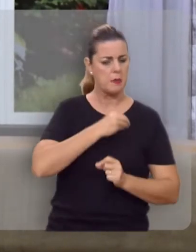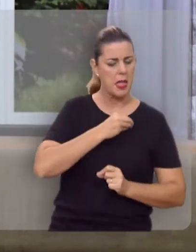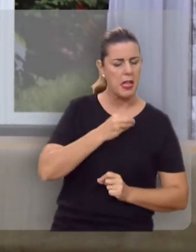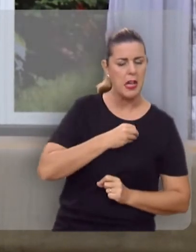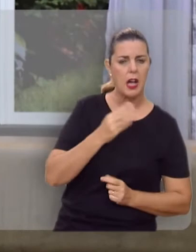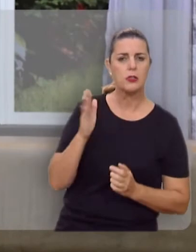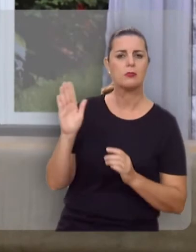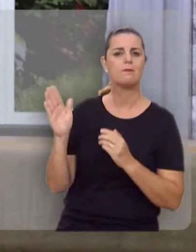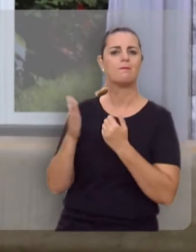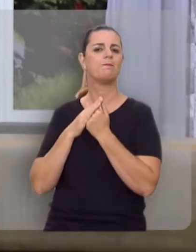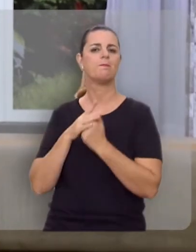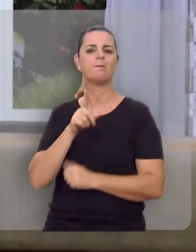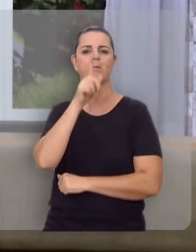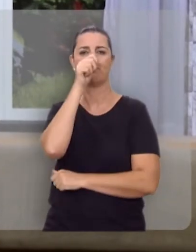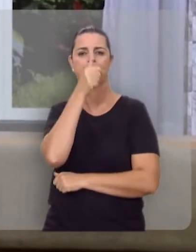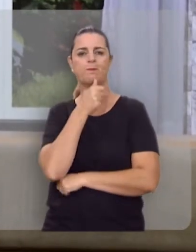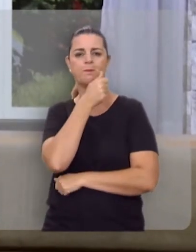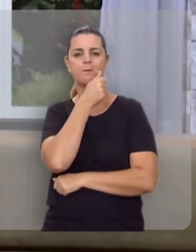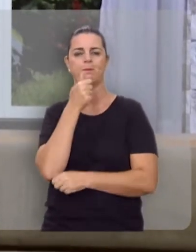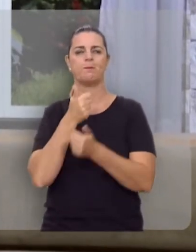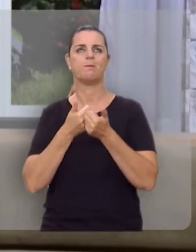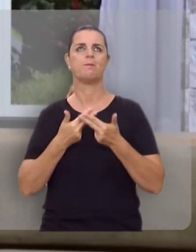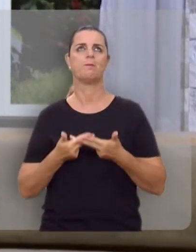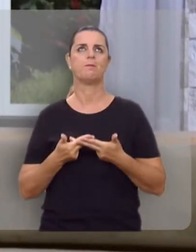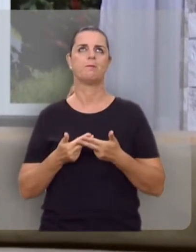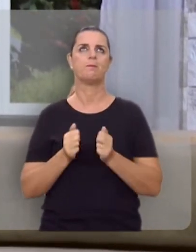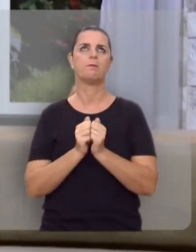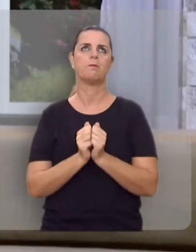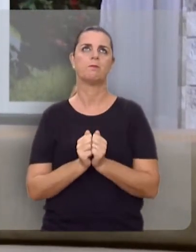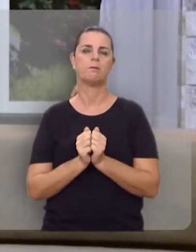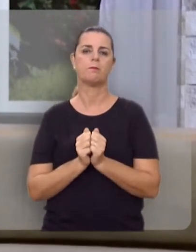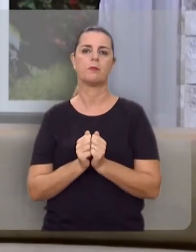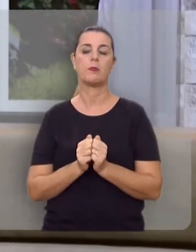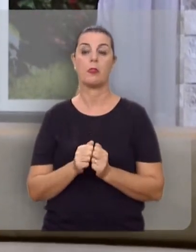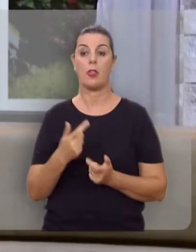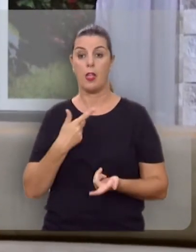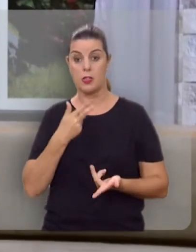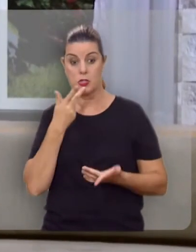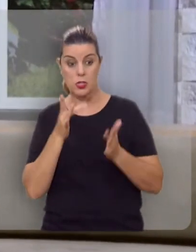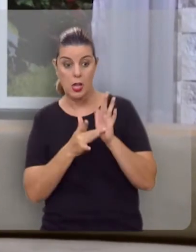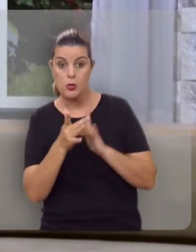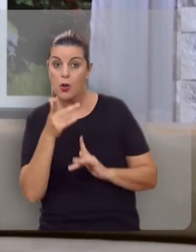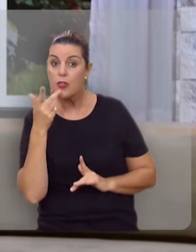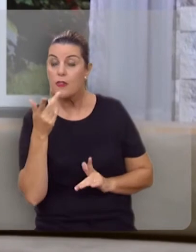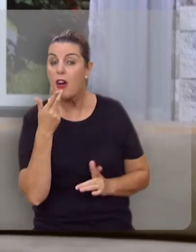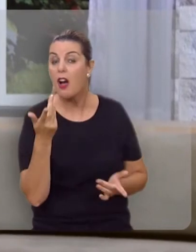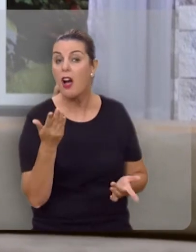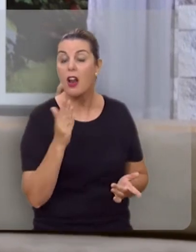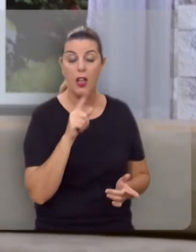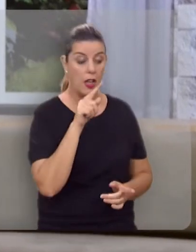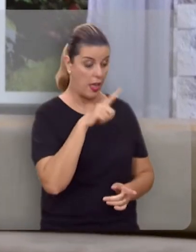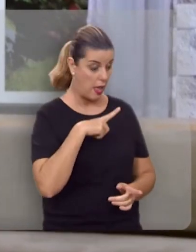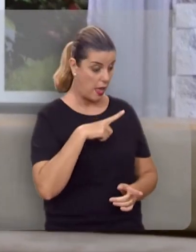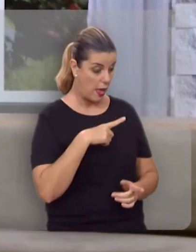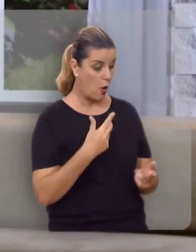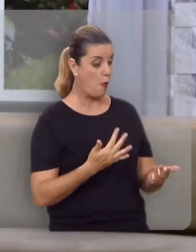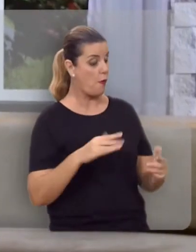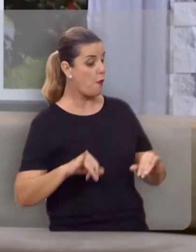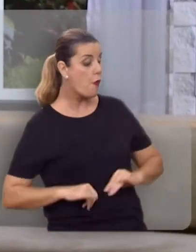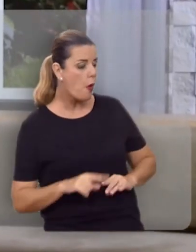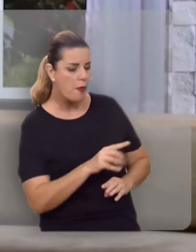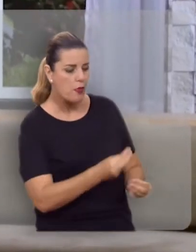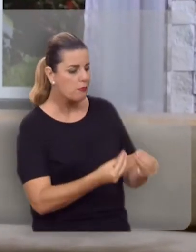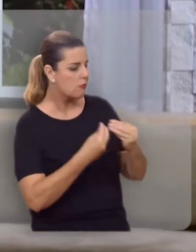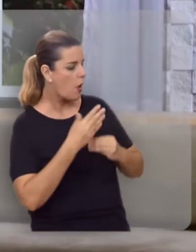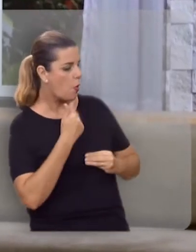um terrível pecado de omissão. Jesus pontuou isso quando disse, estive com fome e não me deste comer, eu estive com sede e não me deste beber, estive